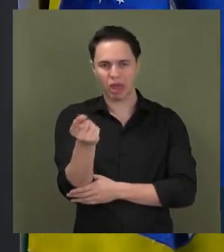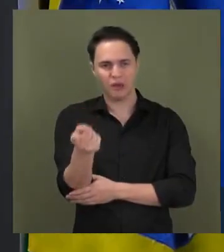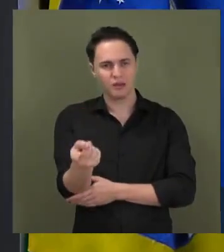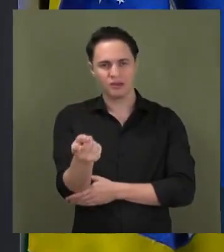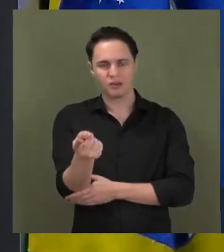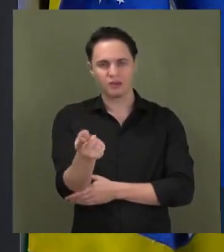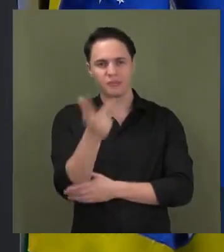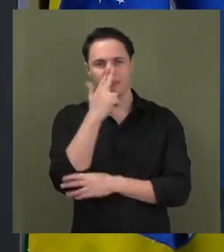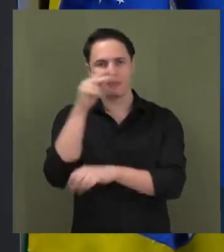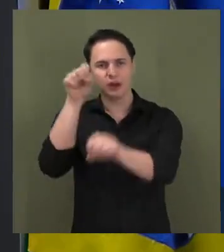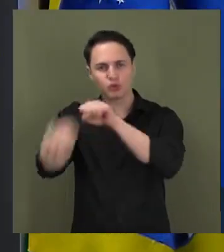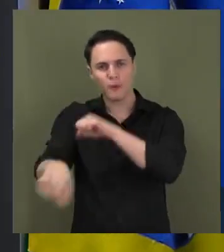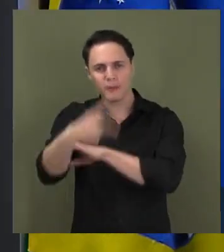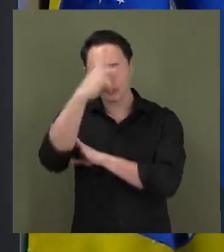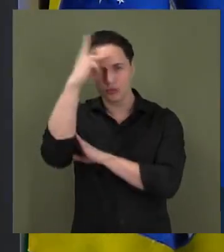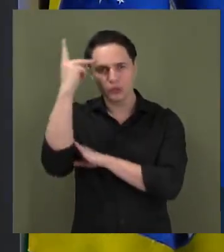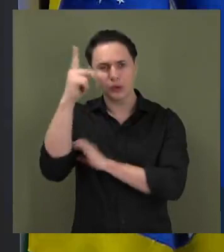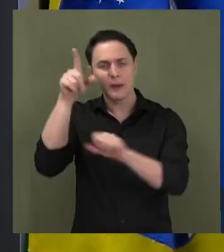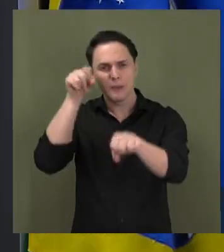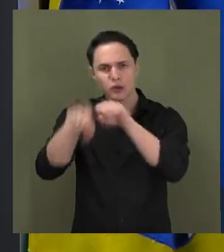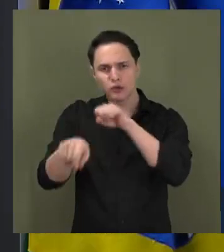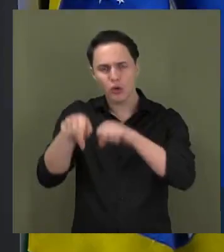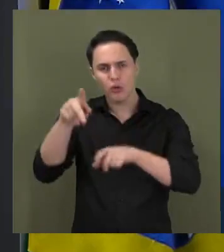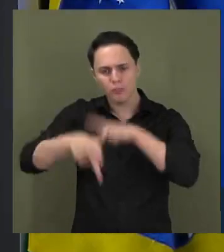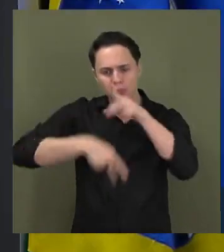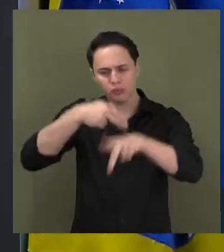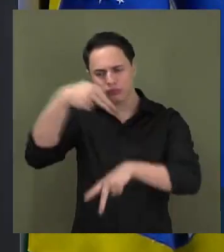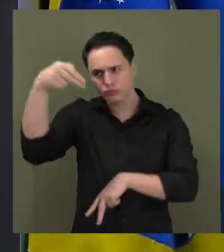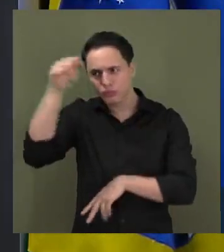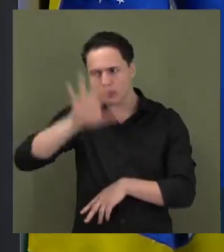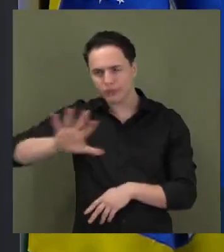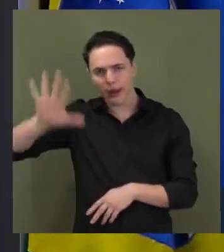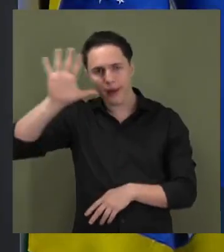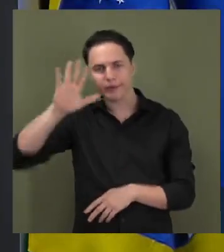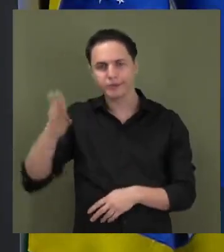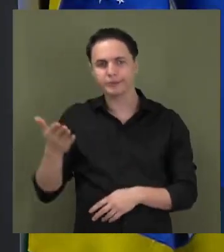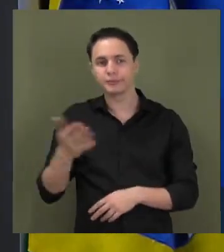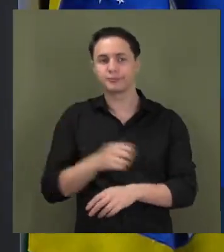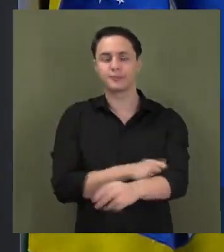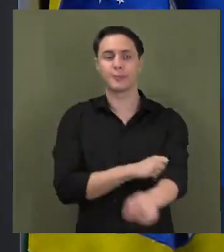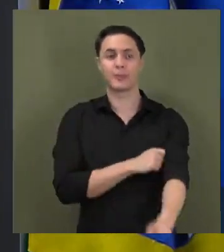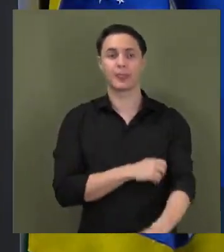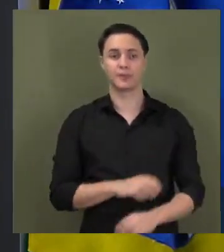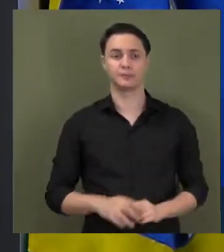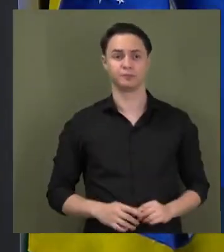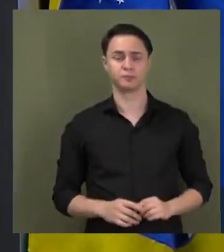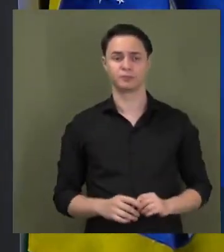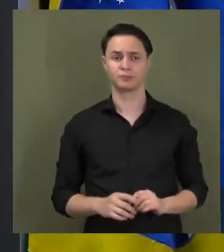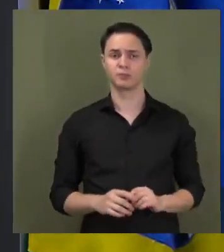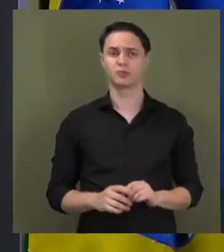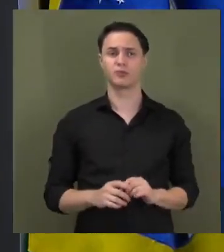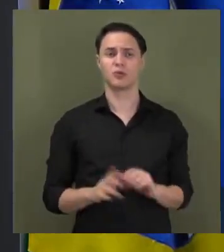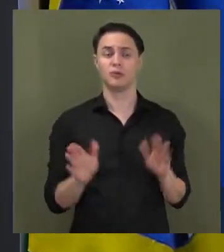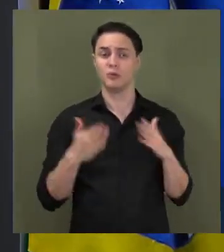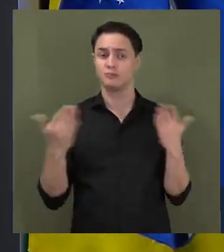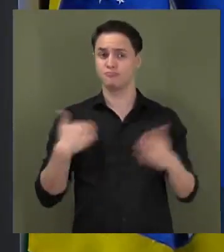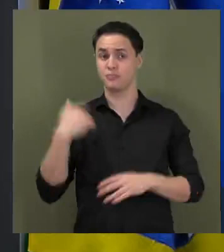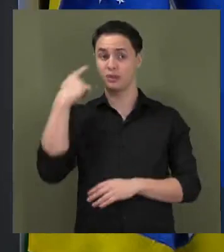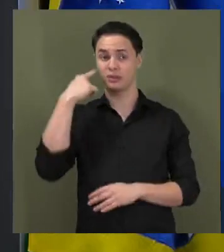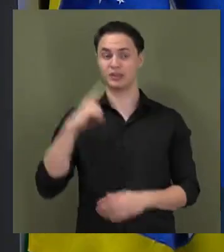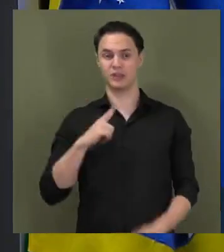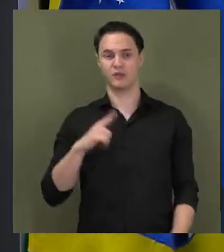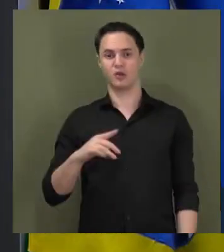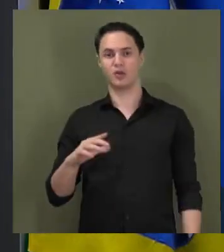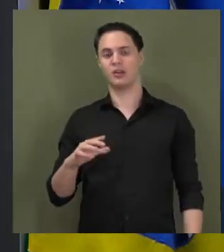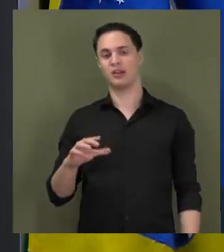gente, matou conterrâneos meus, matou nordestinos. Com a colaboração premiada,